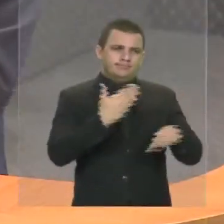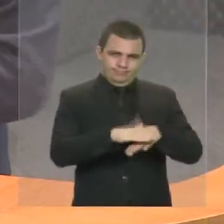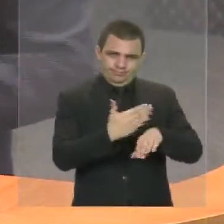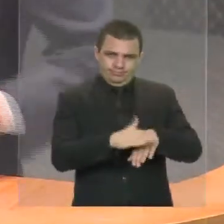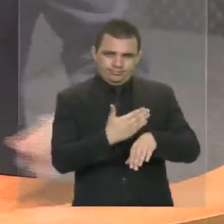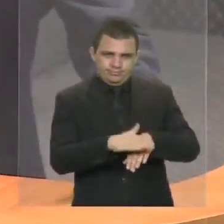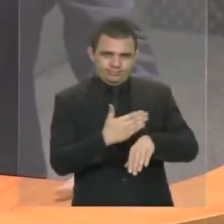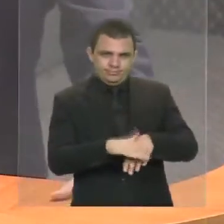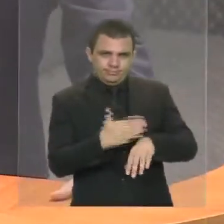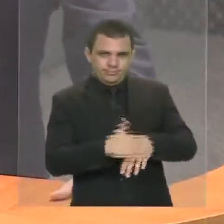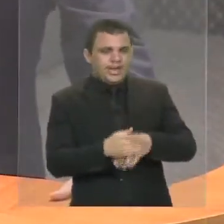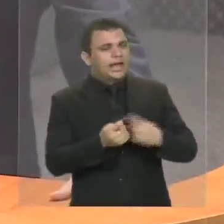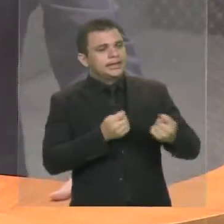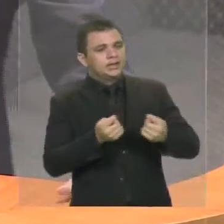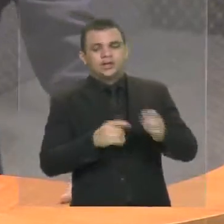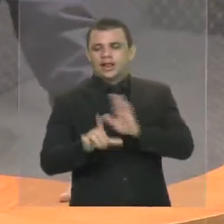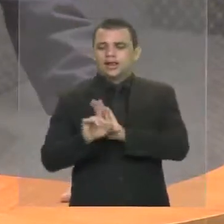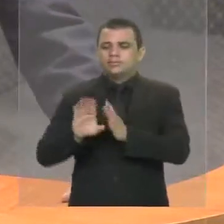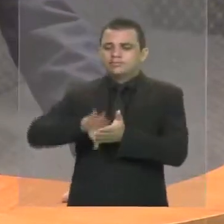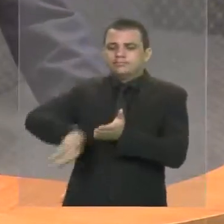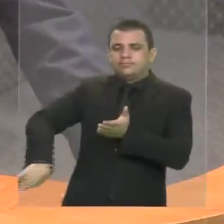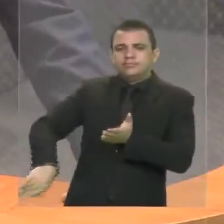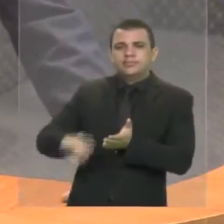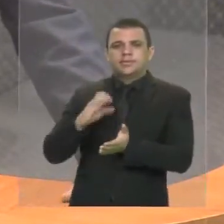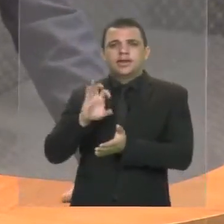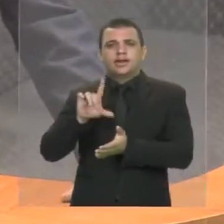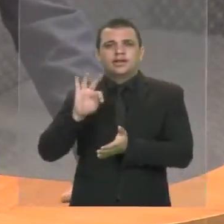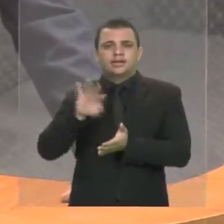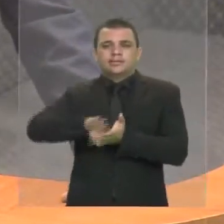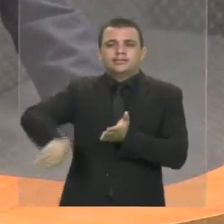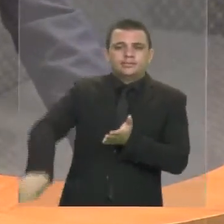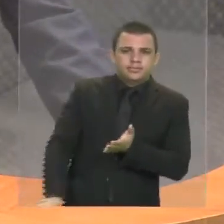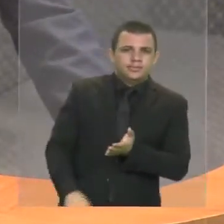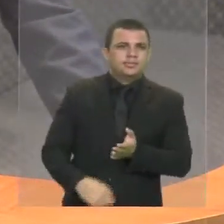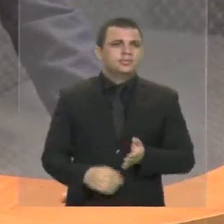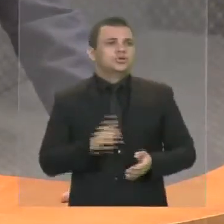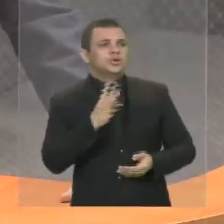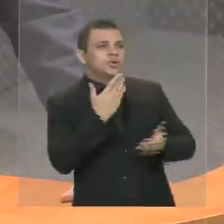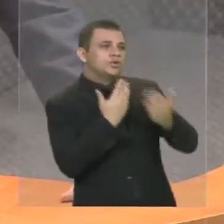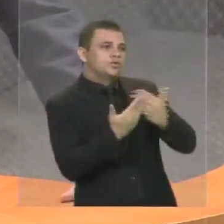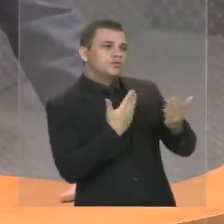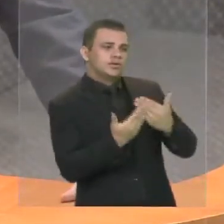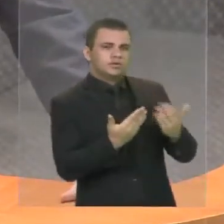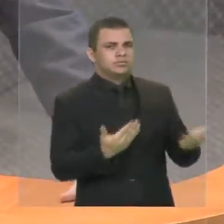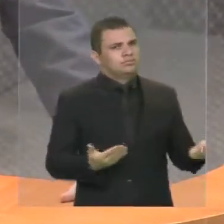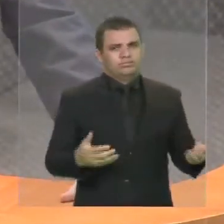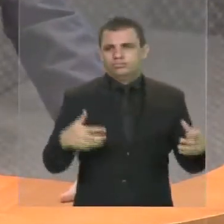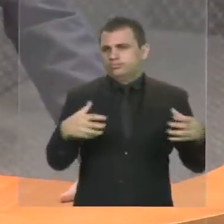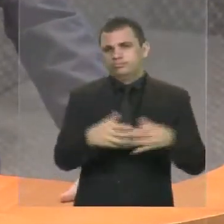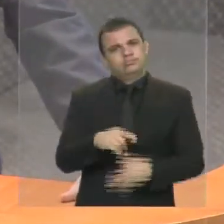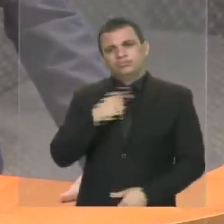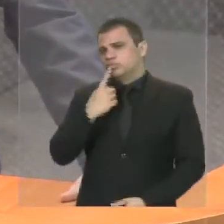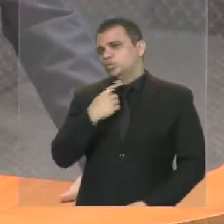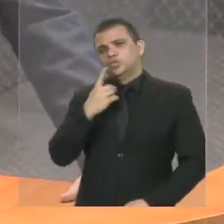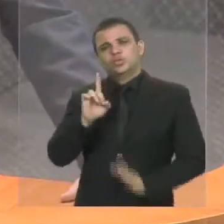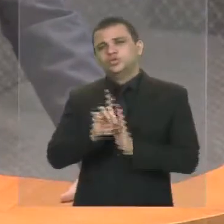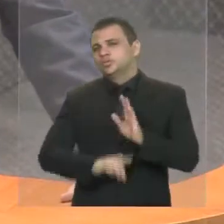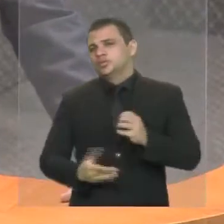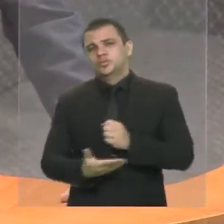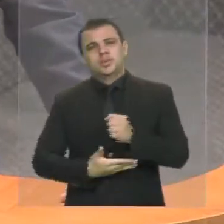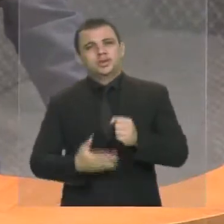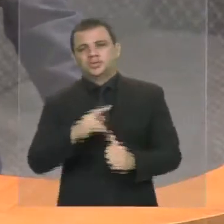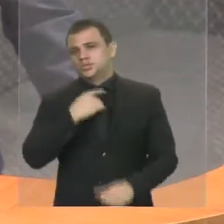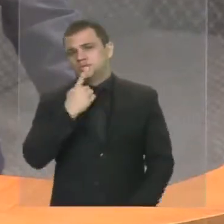propõem, categoria nenhuma ia conseguir preservar os direitos mais elementares que